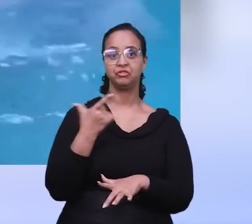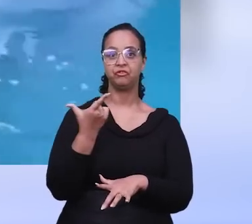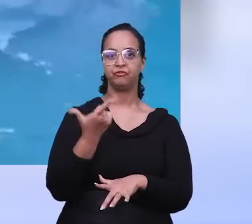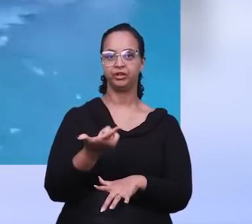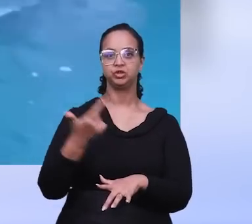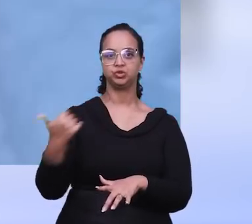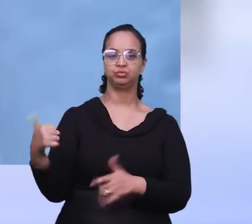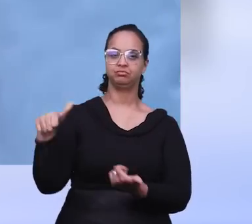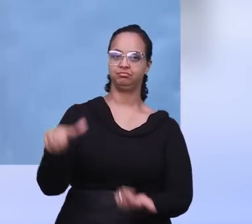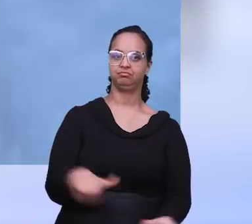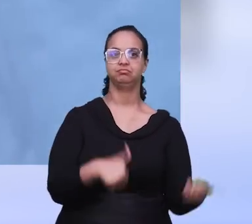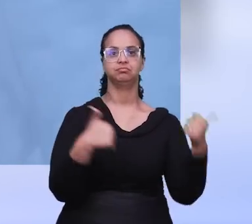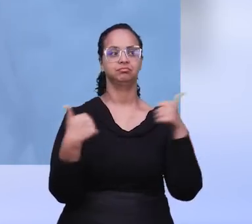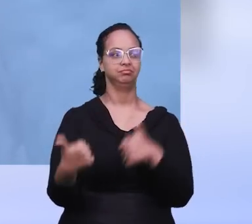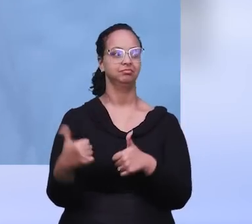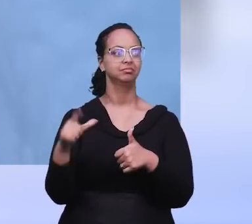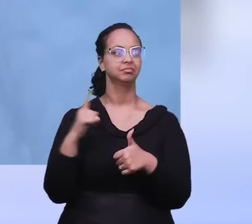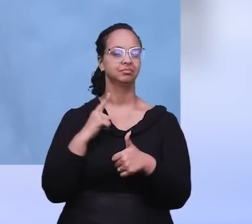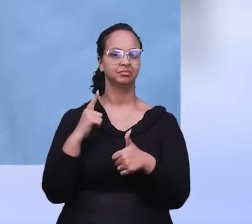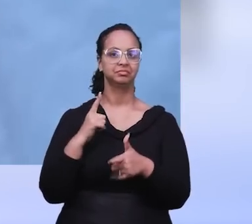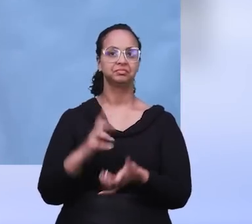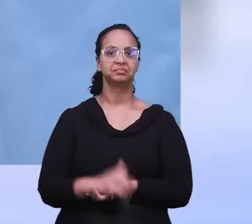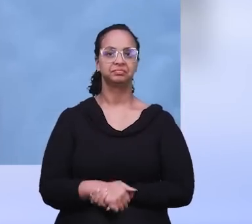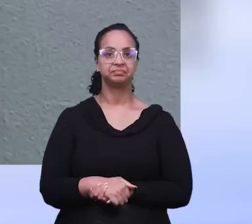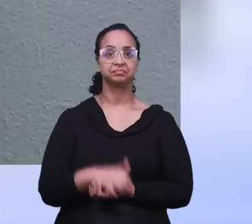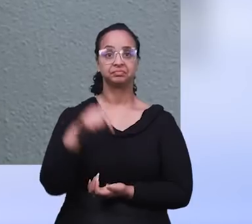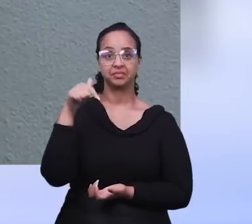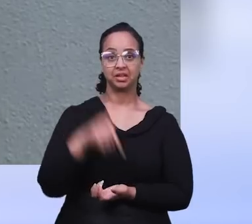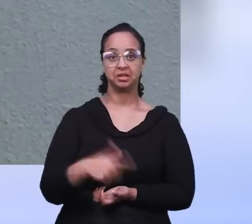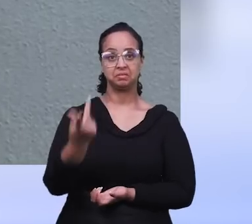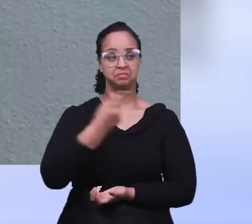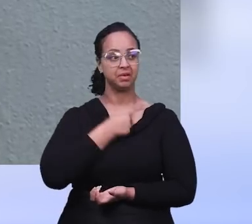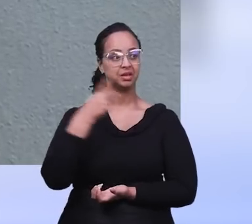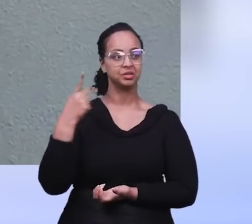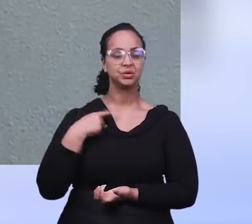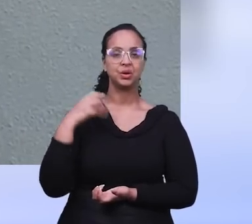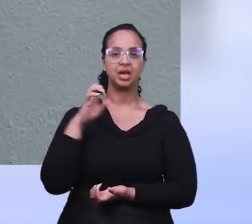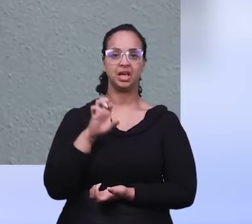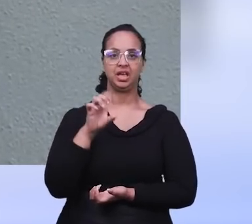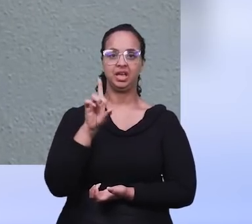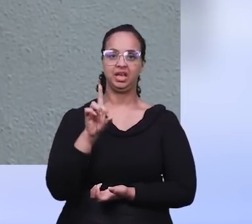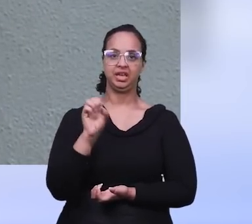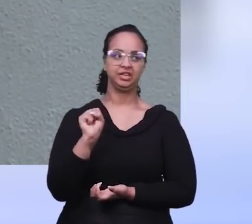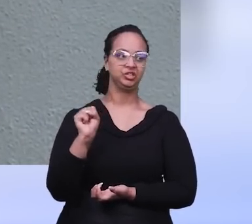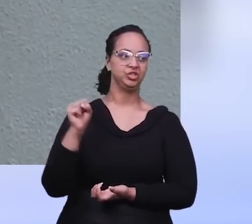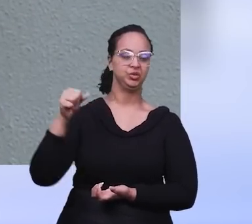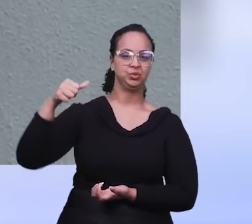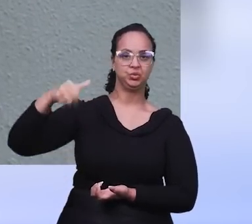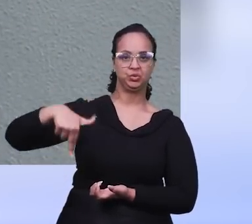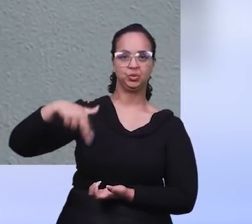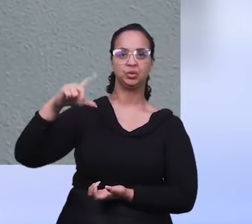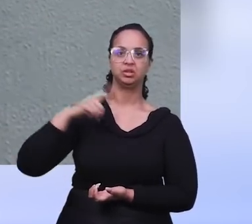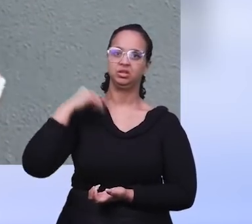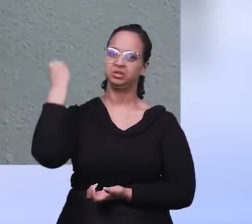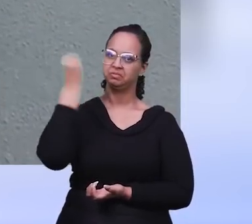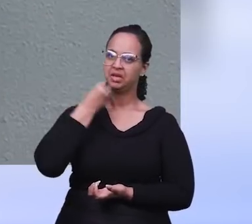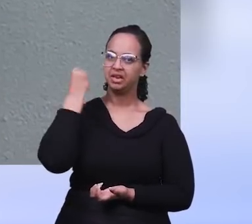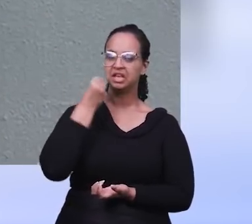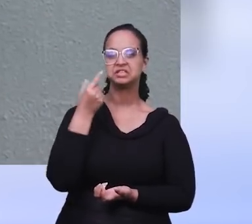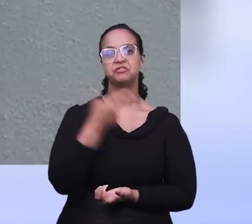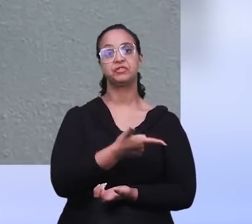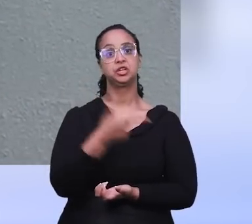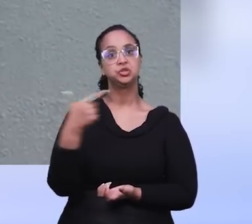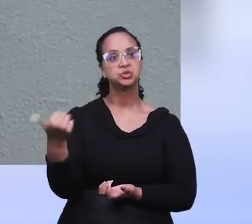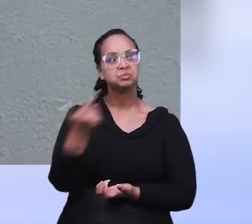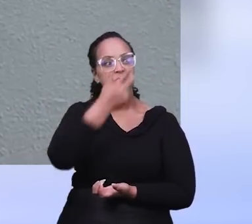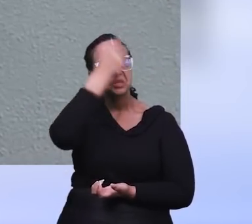21 irmãos descendo as águas. Estamos aqui com o pastor Edilson, que vai nos dar aí a experiência